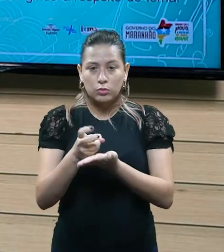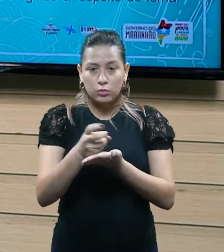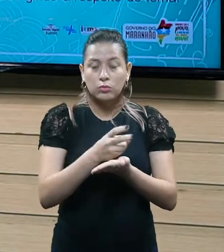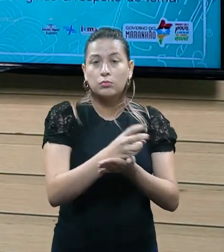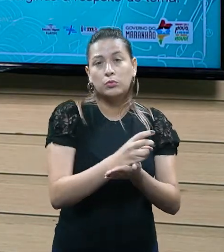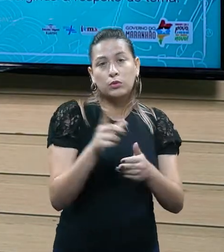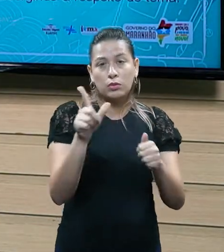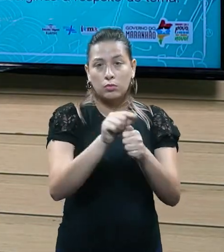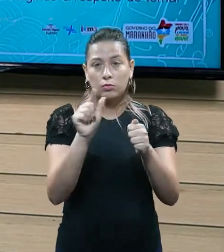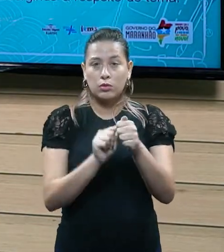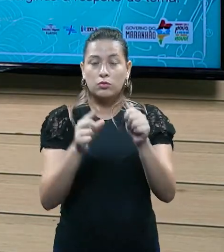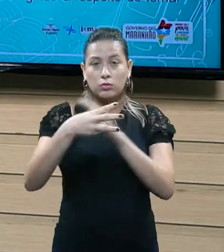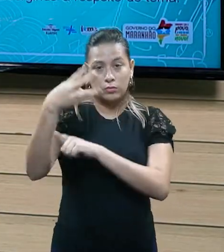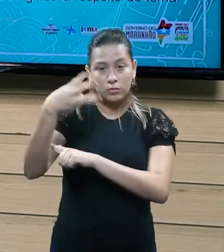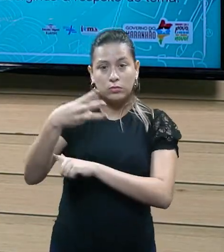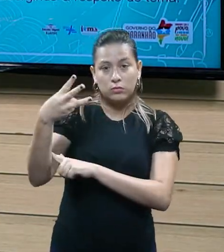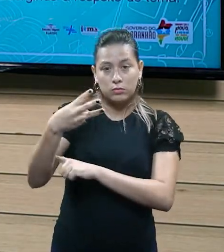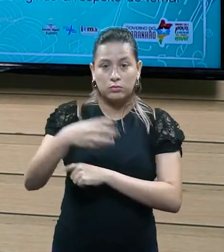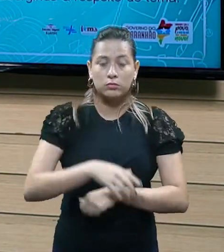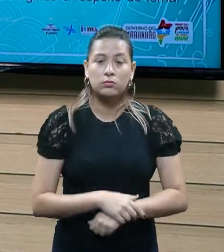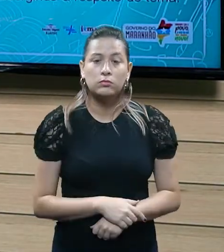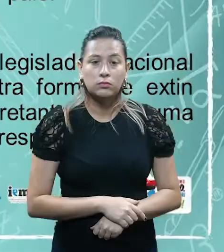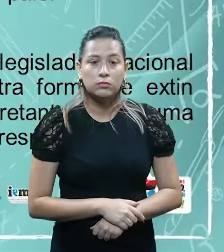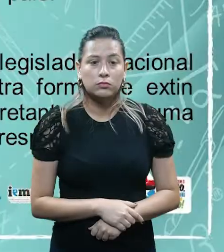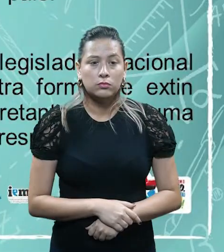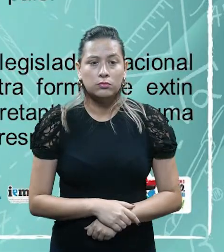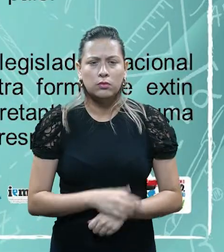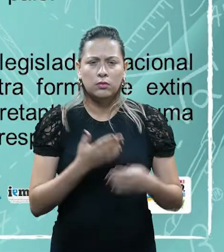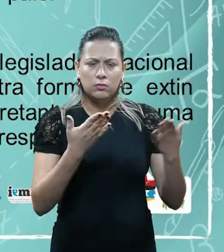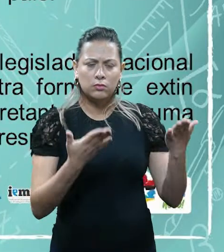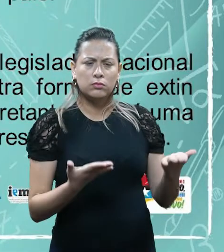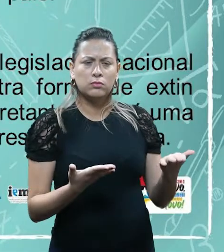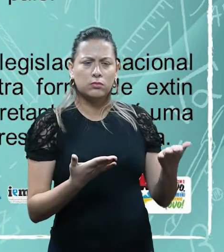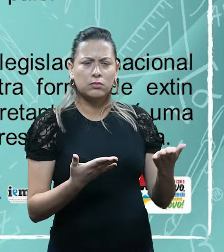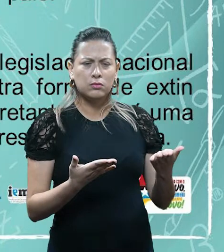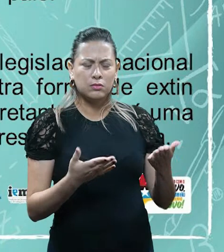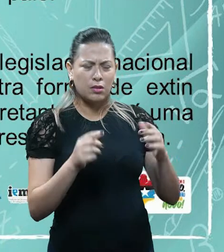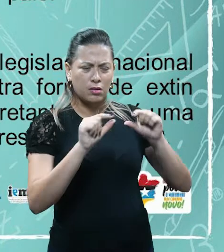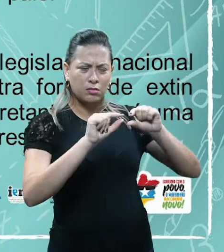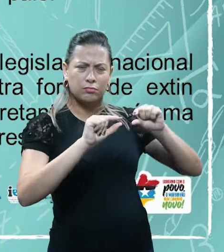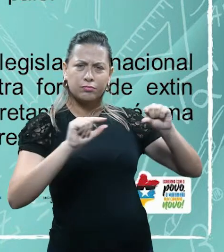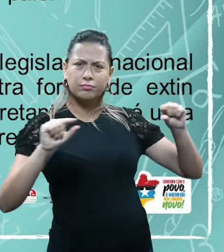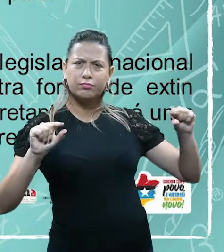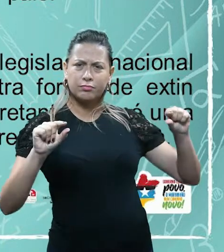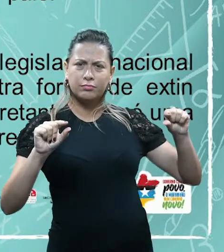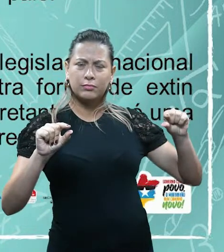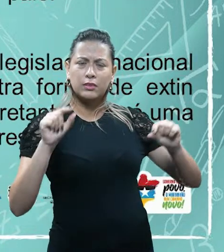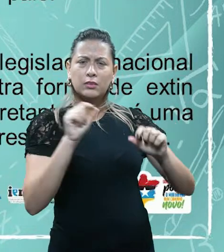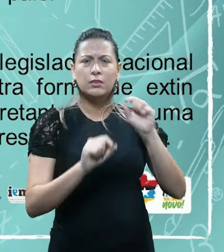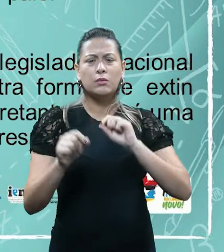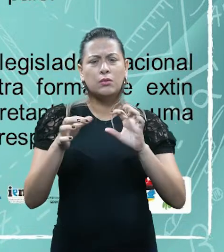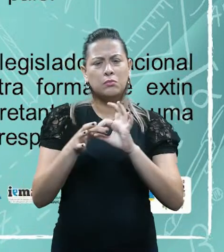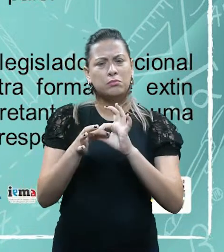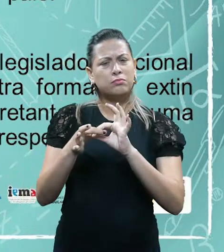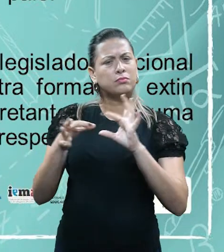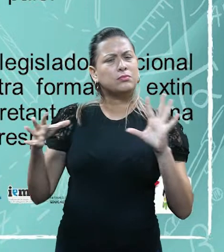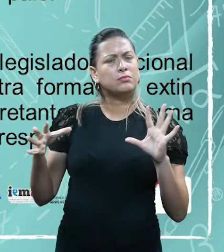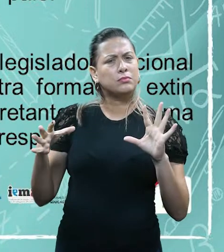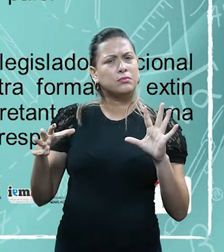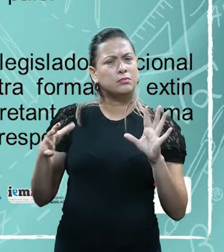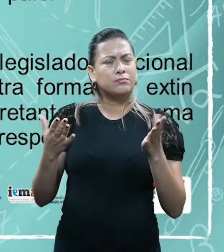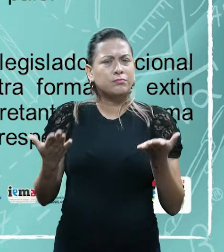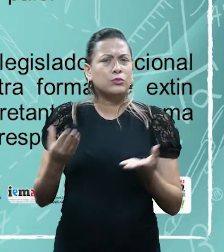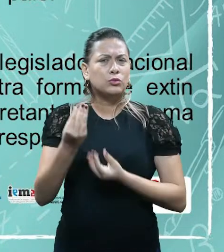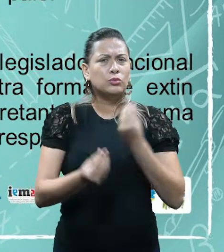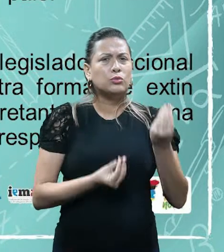a gente, de fato, tem a leve impressão, né, que essa frase, ela representa uma autorização genérica. Seria,